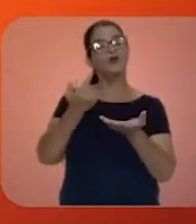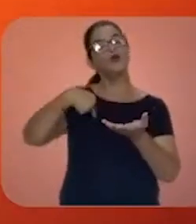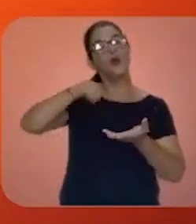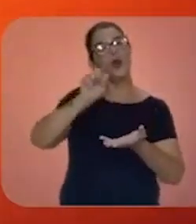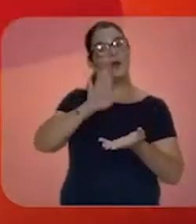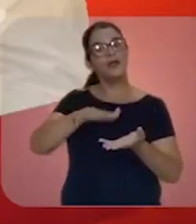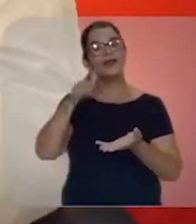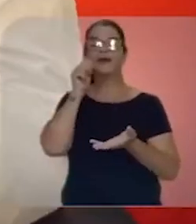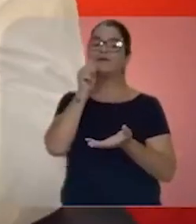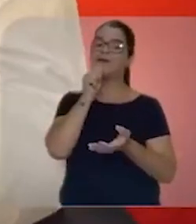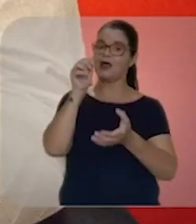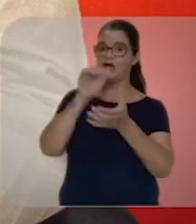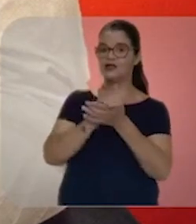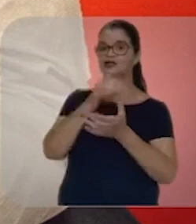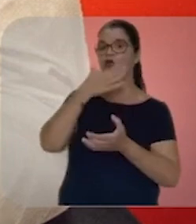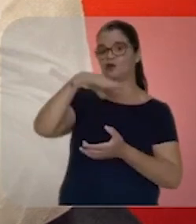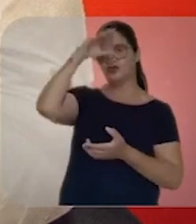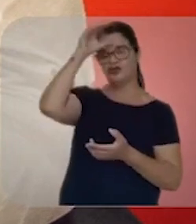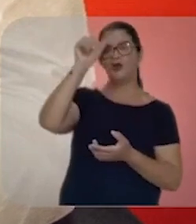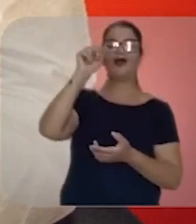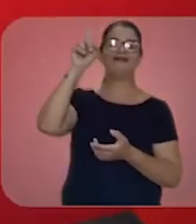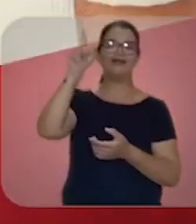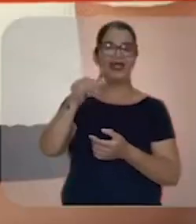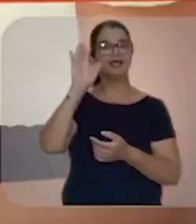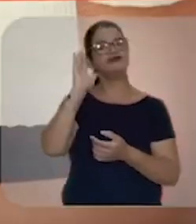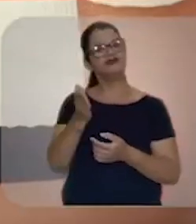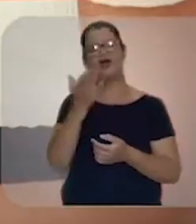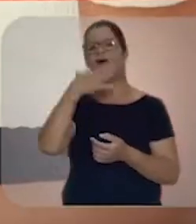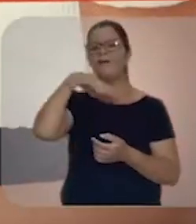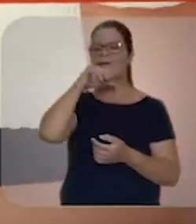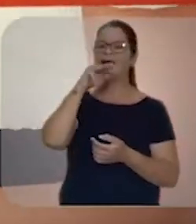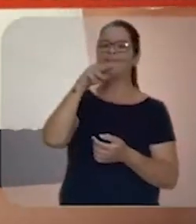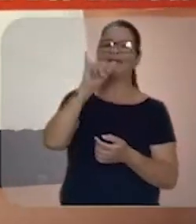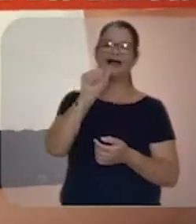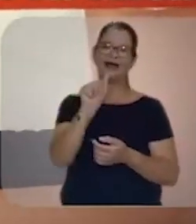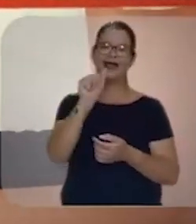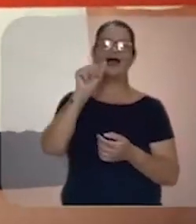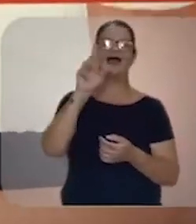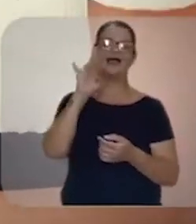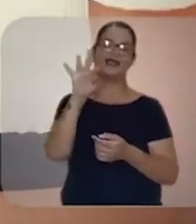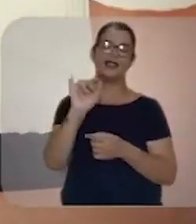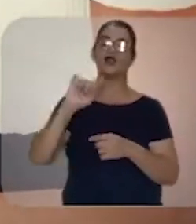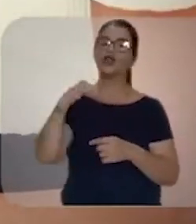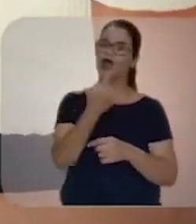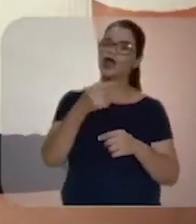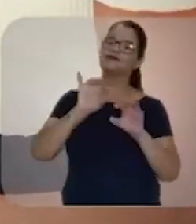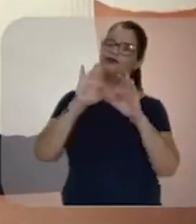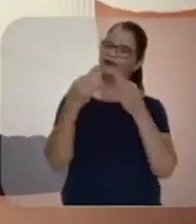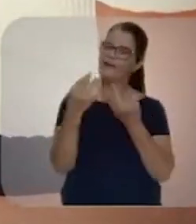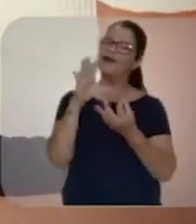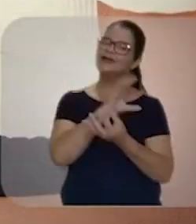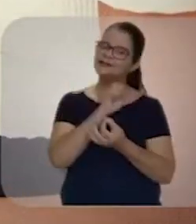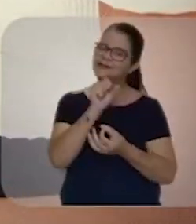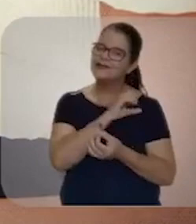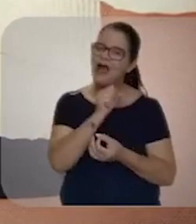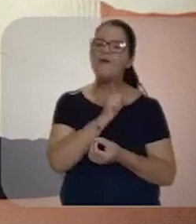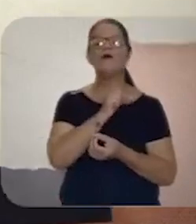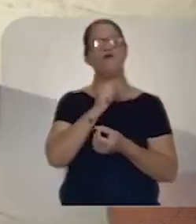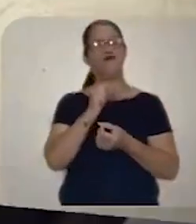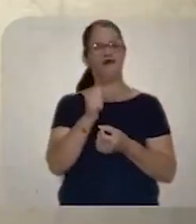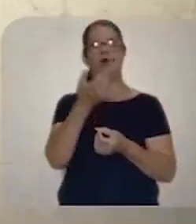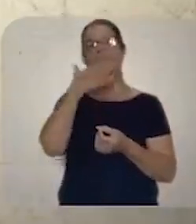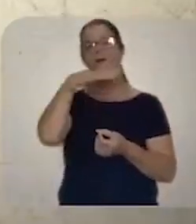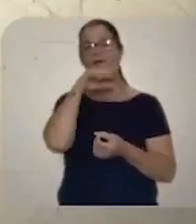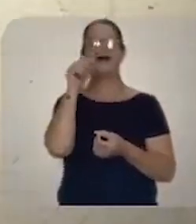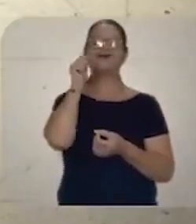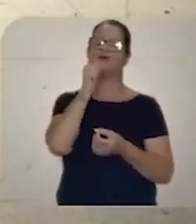era pequena, a mamãe se casou com o tio André. Ele já era pai de Maria Rita. Nossa família se ama muito. O